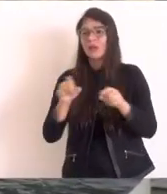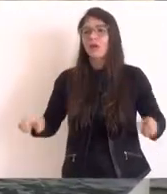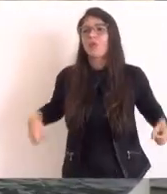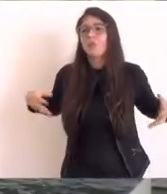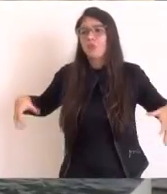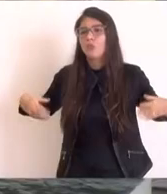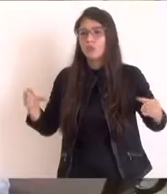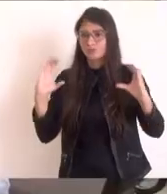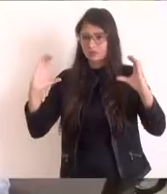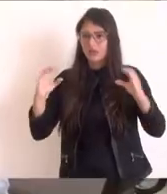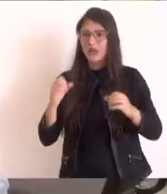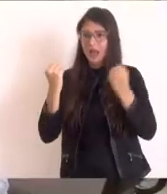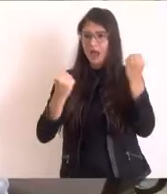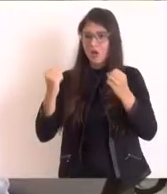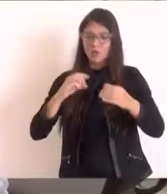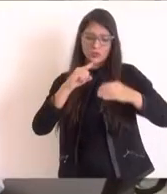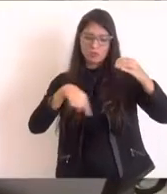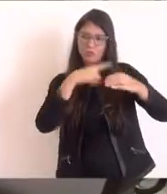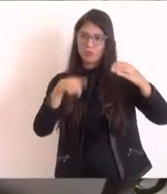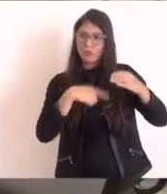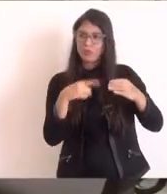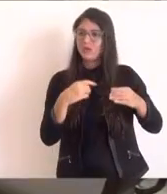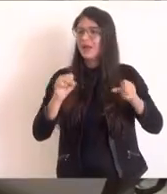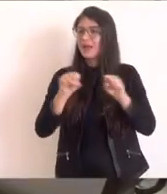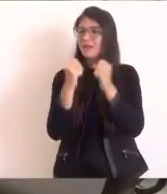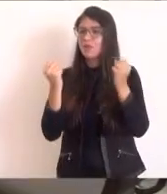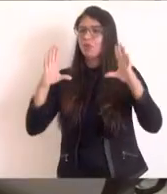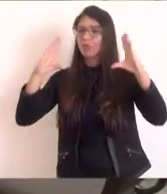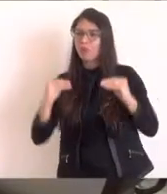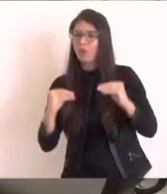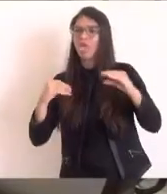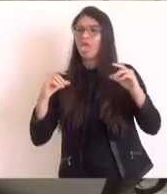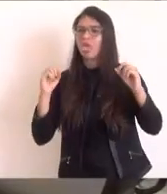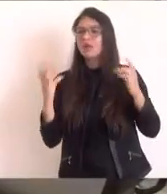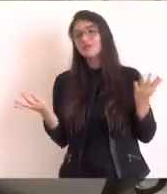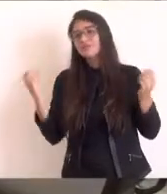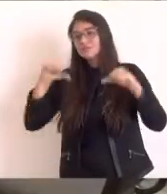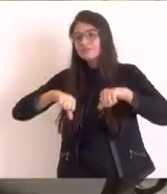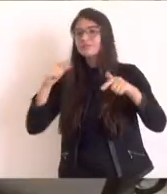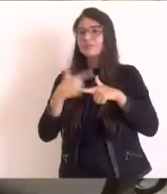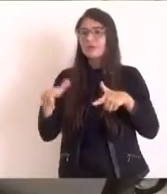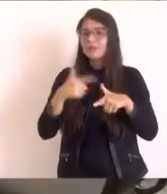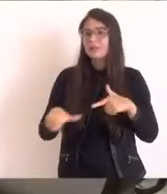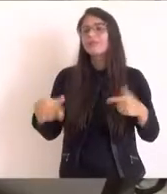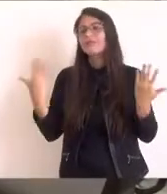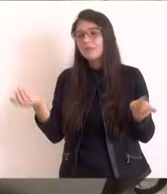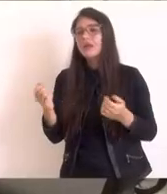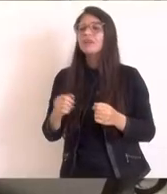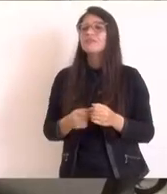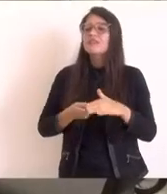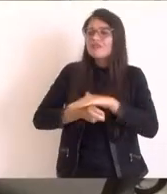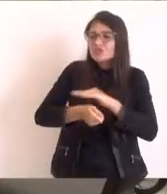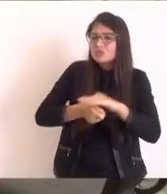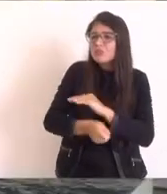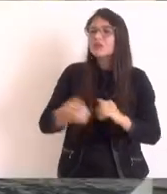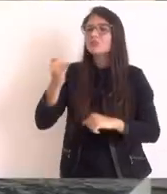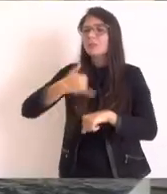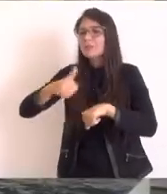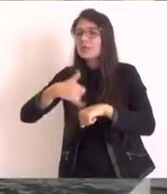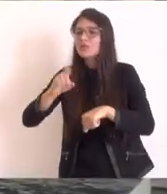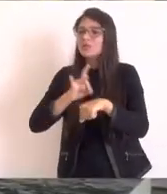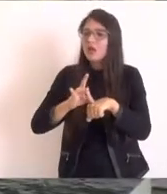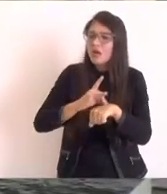no prejuízo. E aí, com certeza, tudo que foi investido em petróleo e tudo que foi investido em todo o restante,